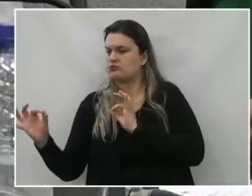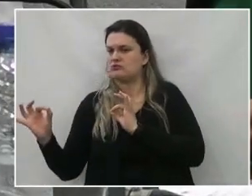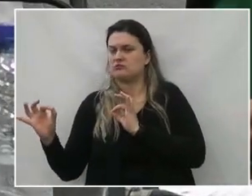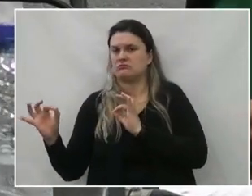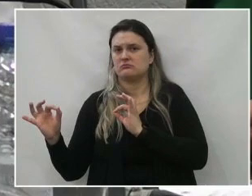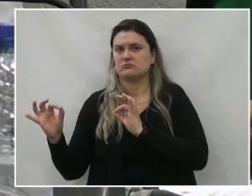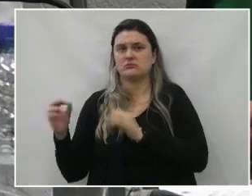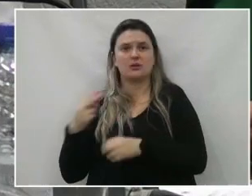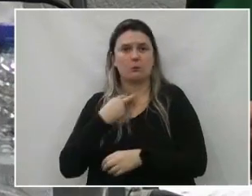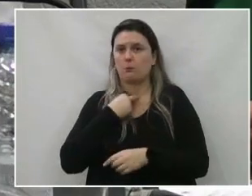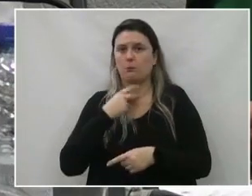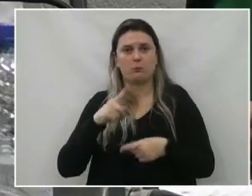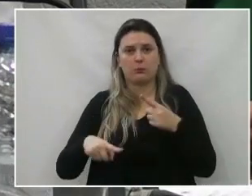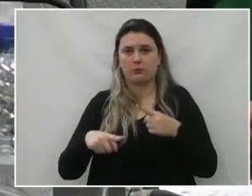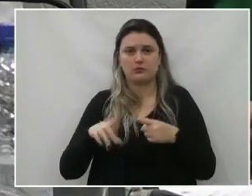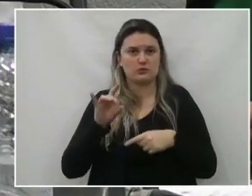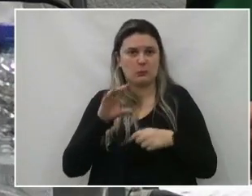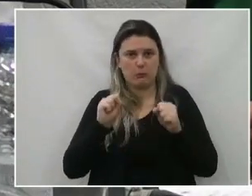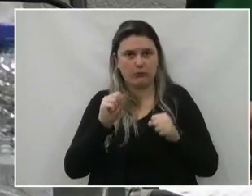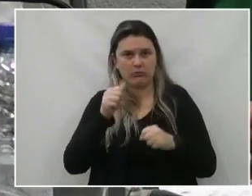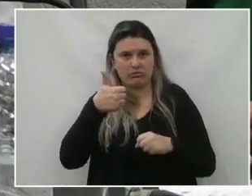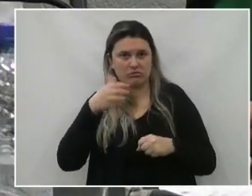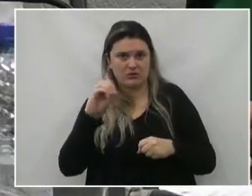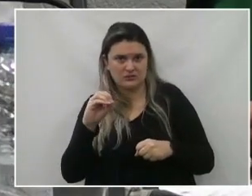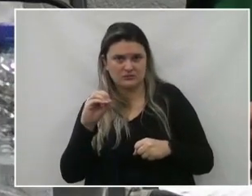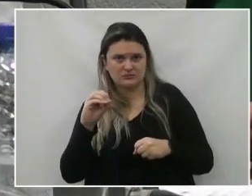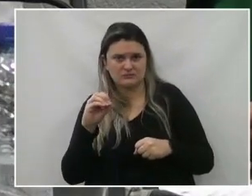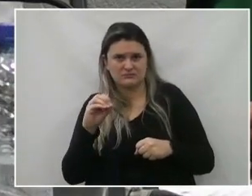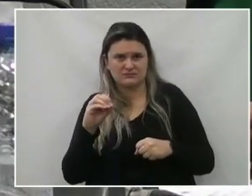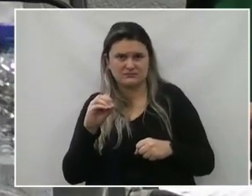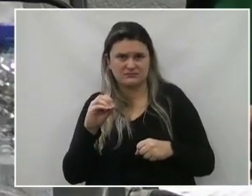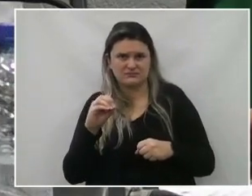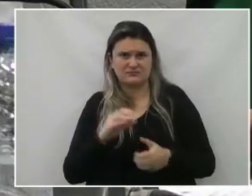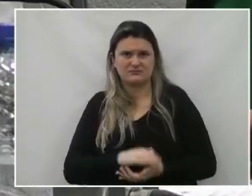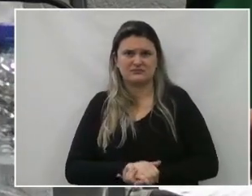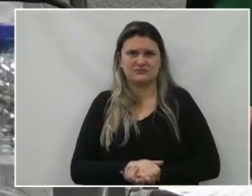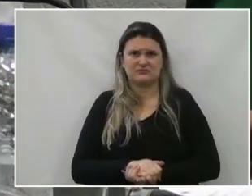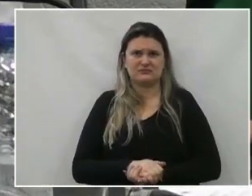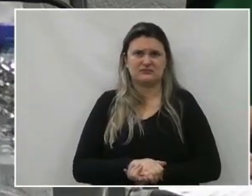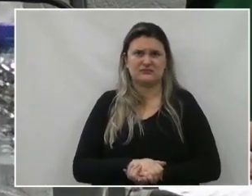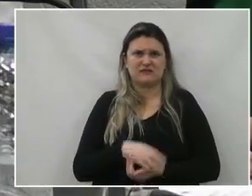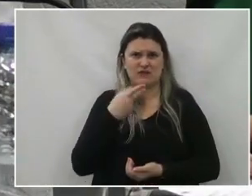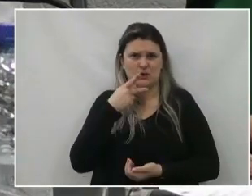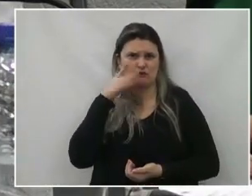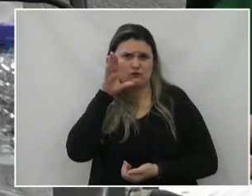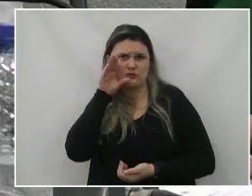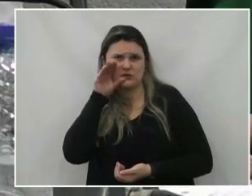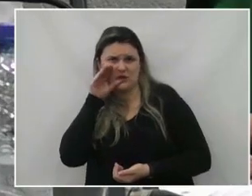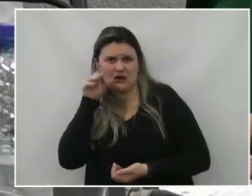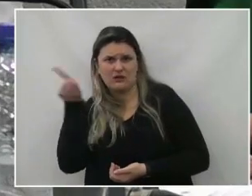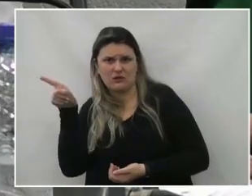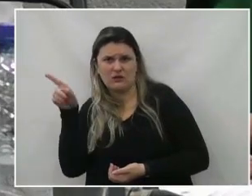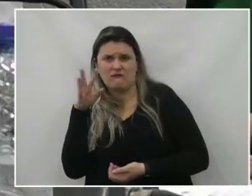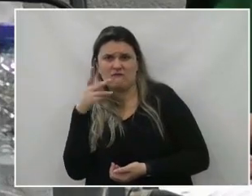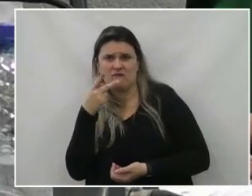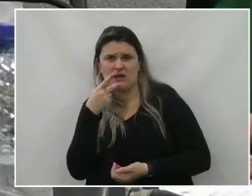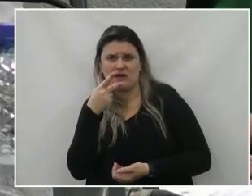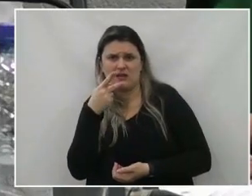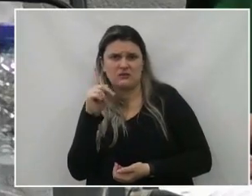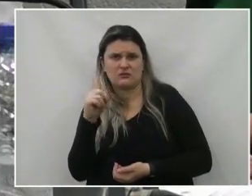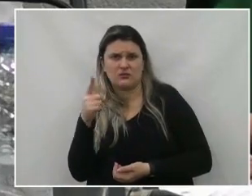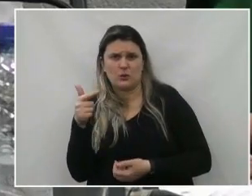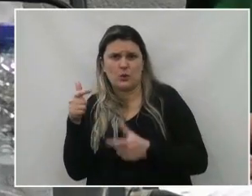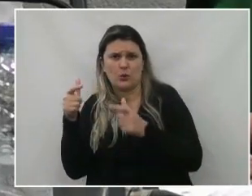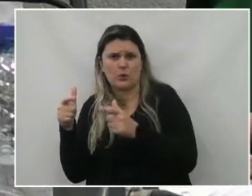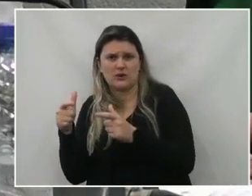metros, o servidor público que lá se encontra, que, diga-se de passagem, é uma pessoa que não está no lugar